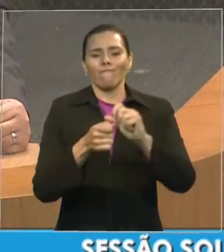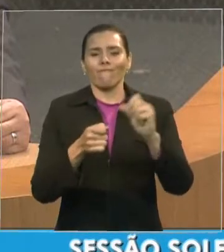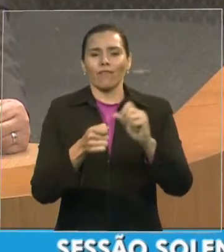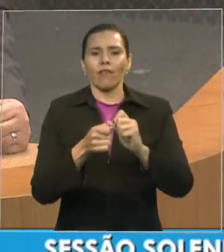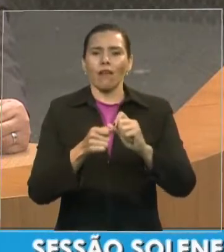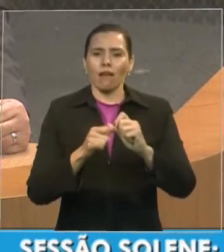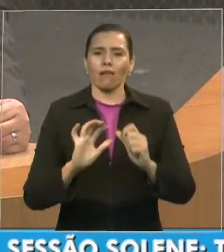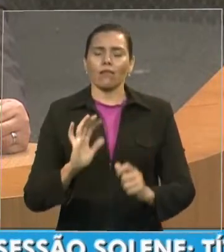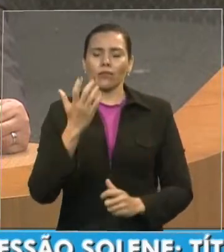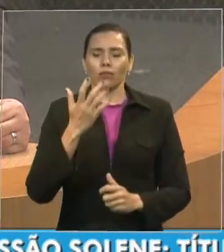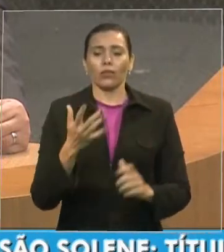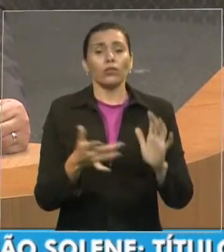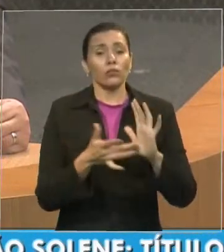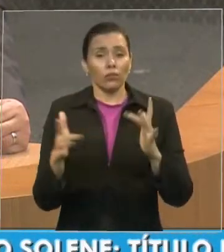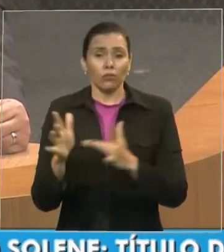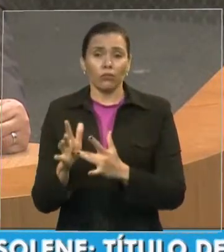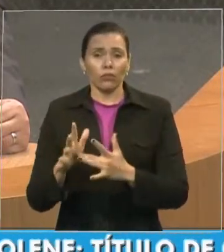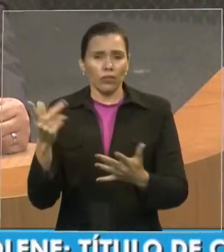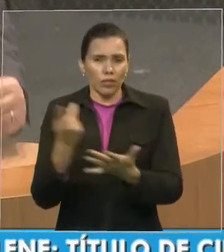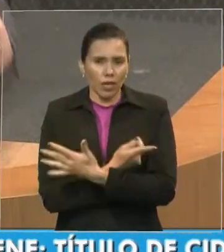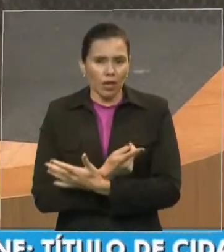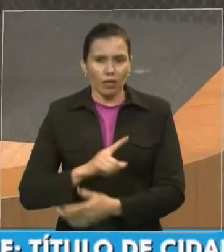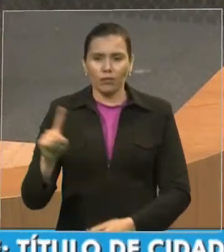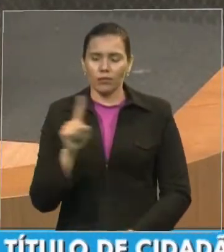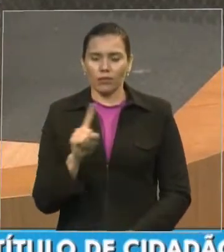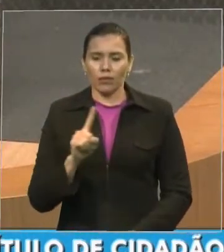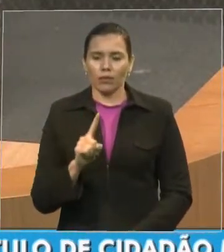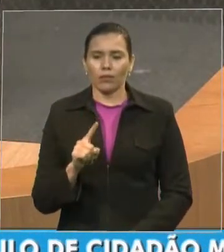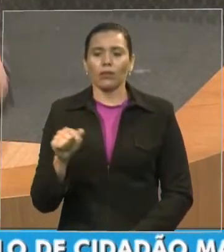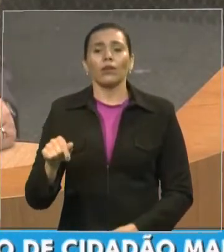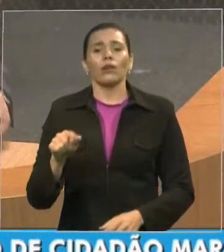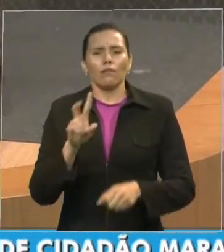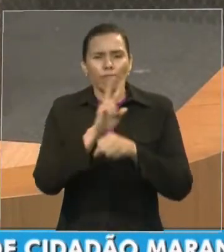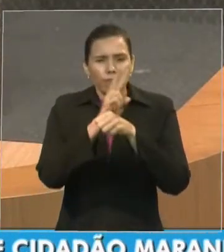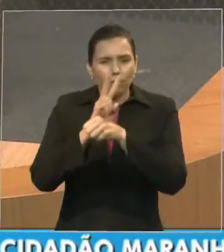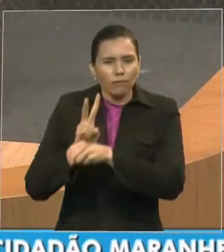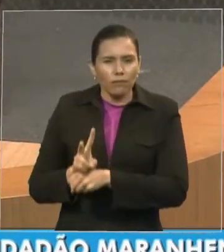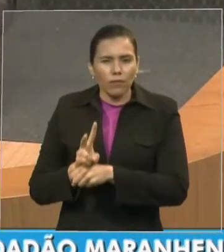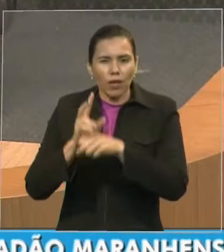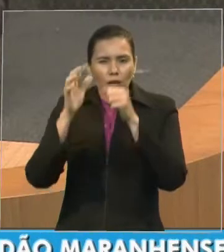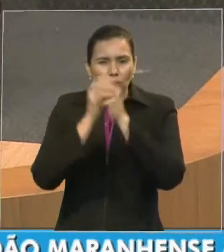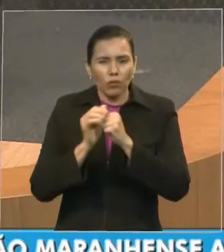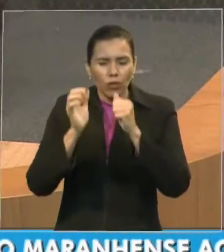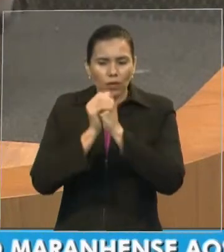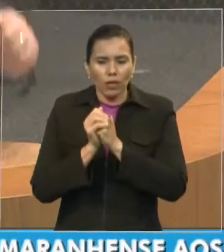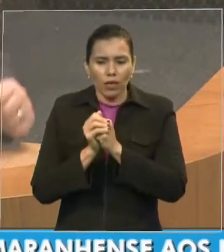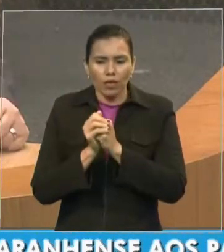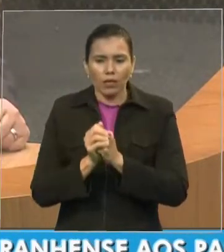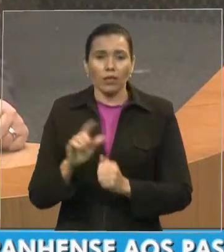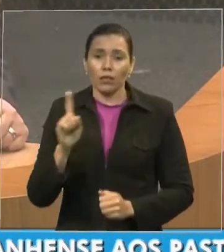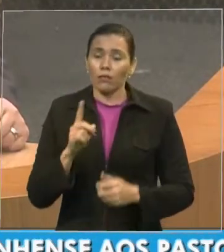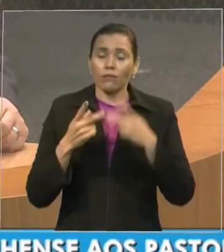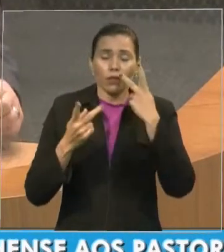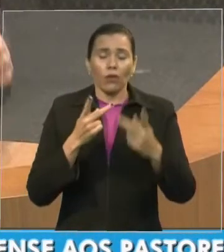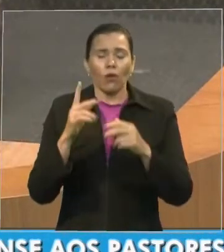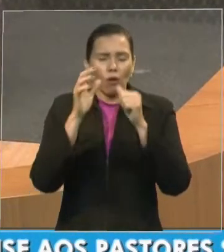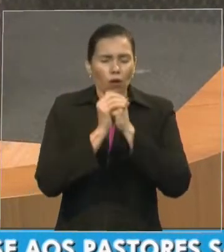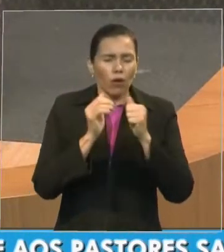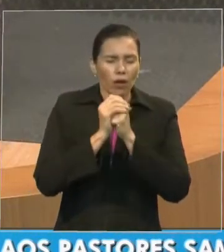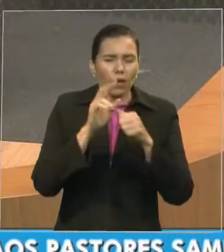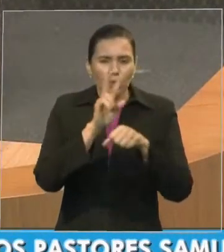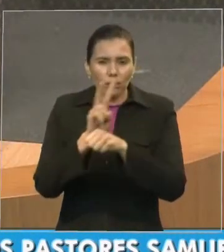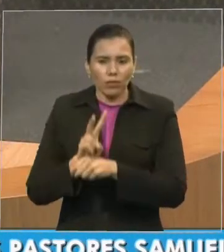Jesus não errou quando disse vigiai e orai ele não disse orai e vigiai quando ele disse